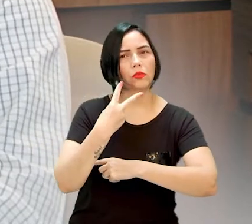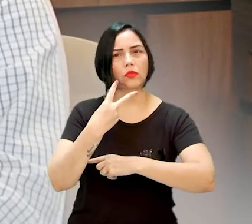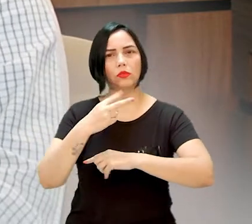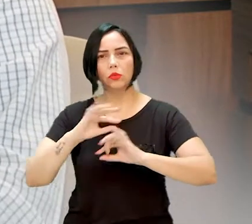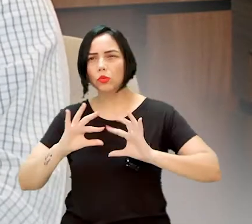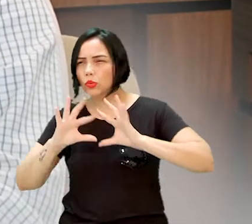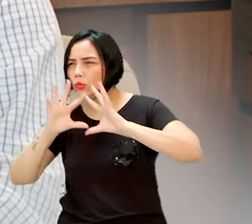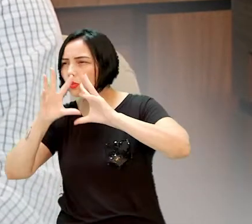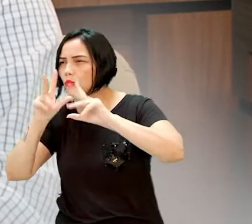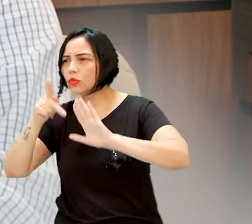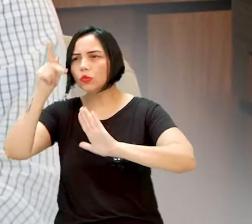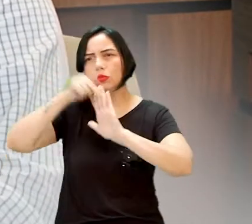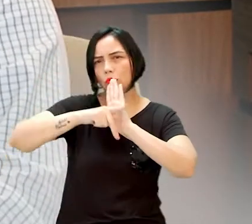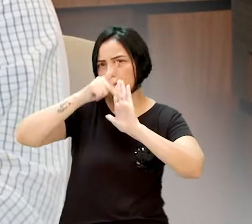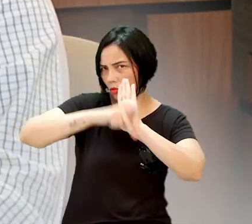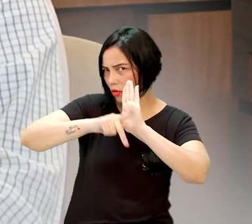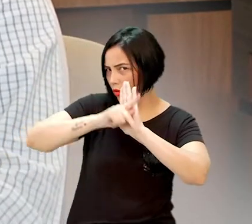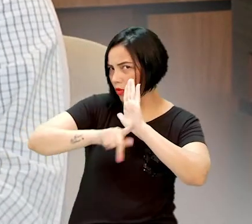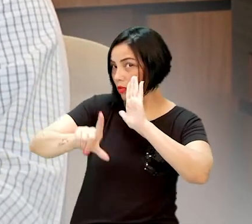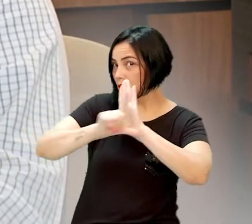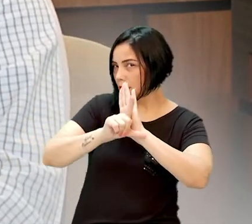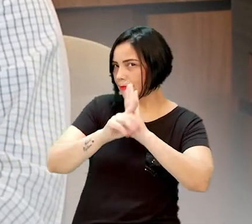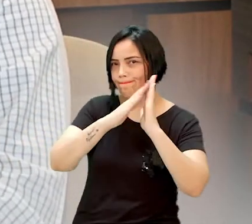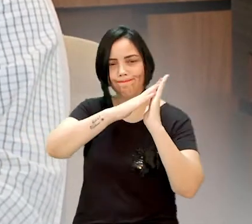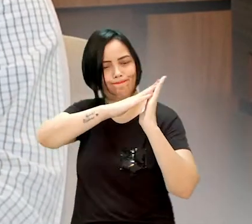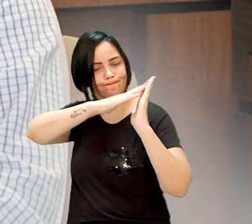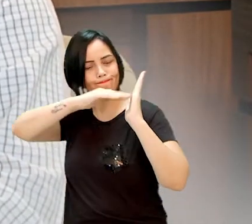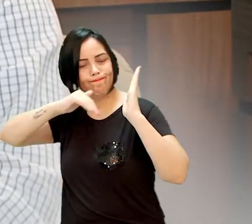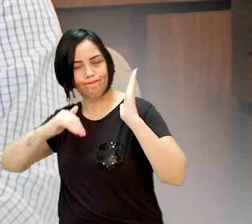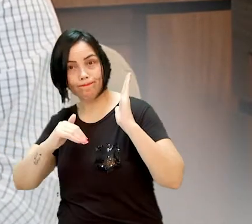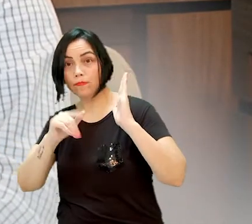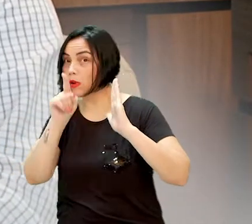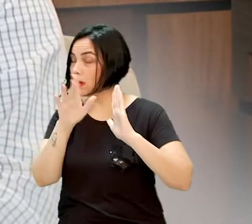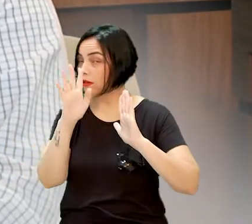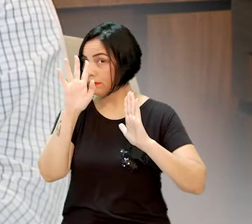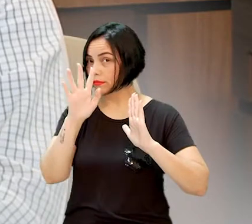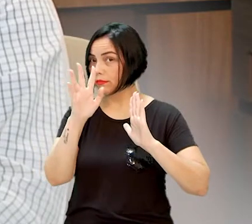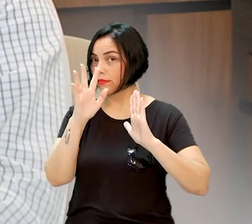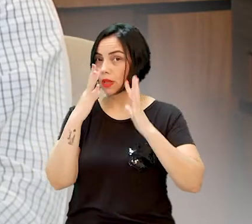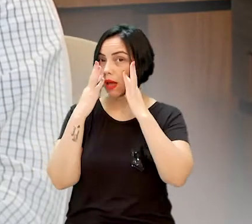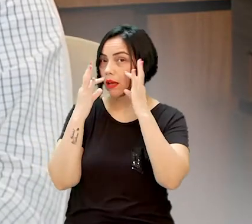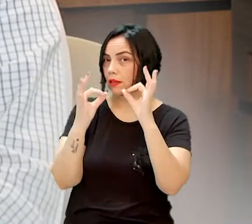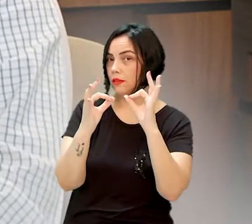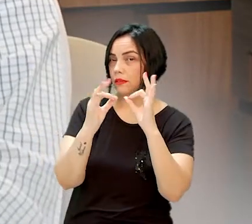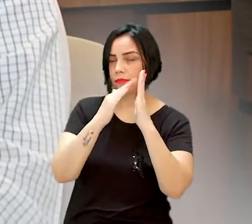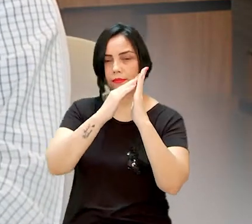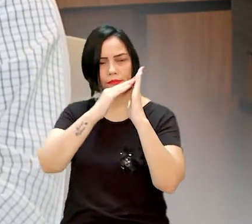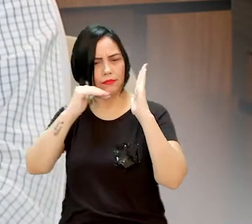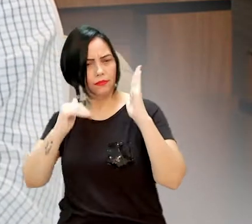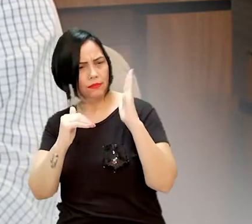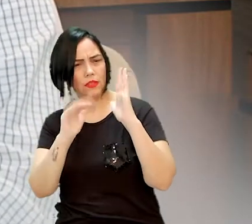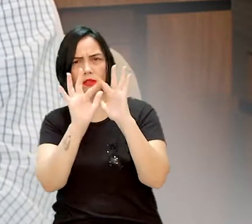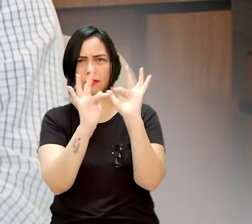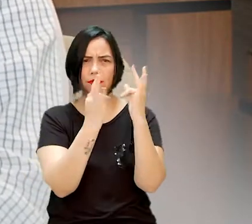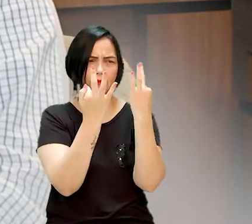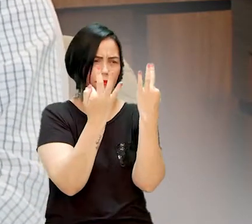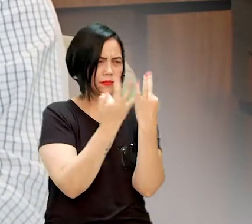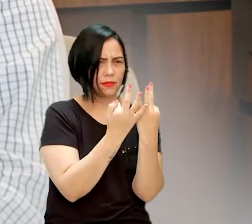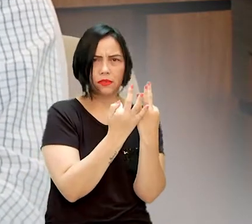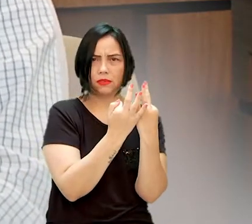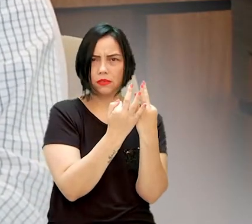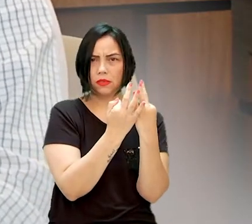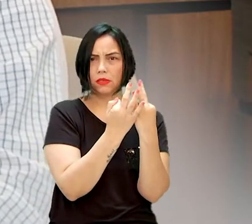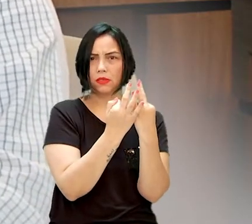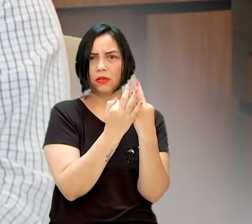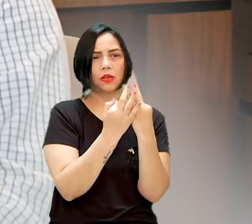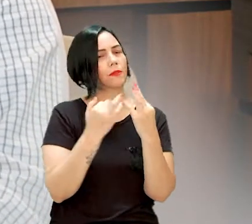projeto que venha tirar autoridade, presta atenção, autoridade da família, do poder